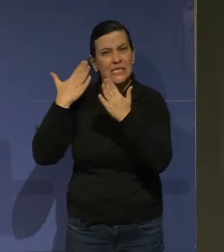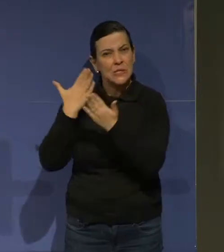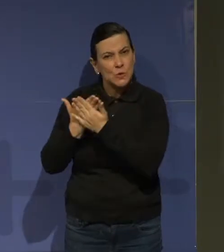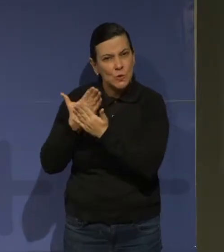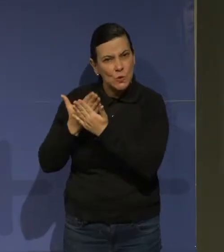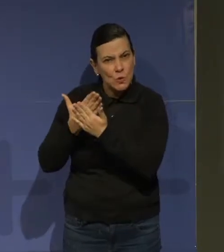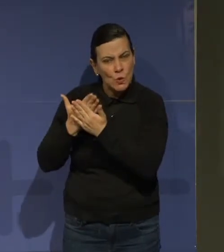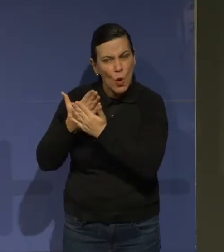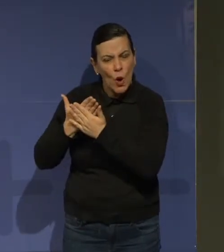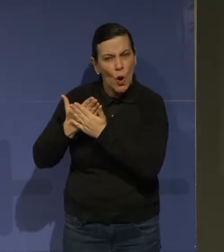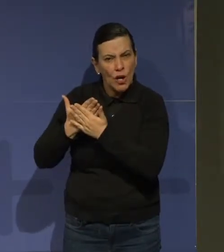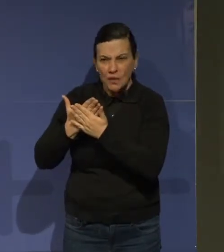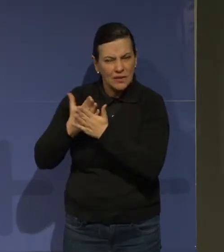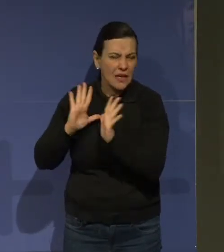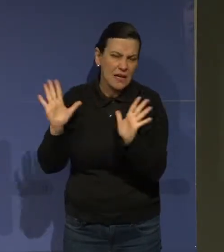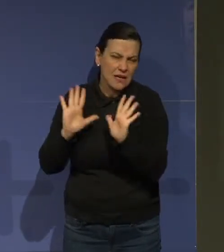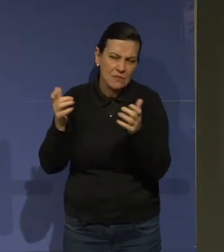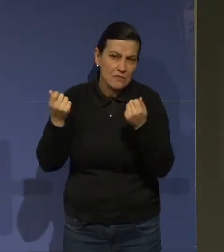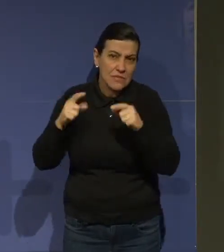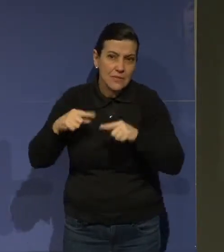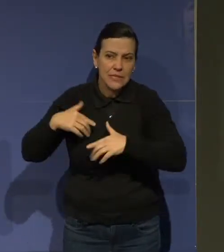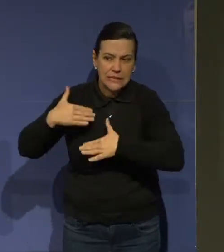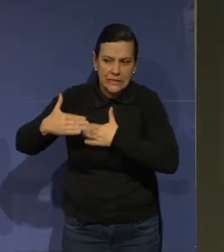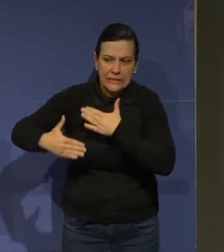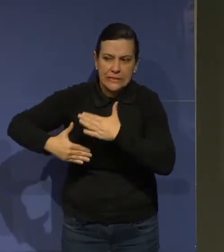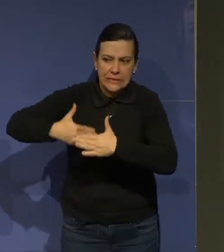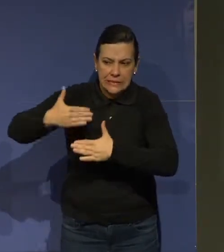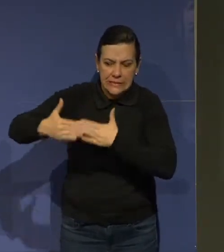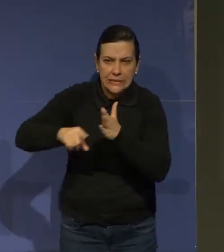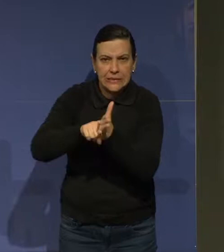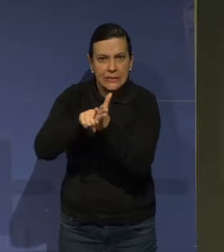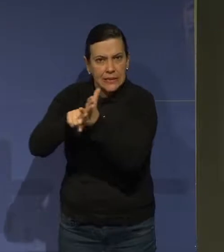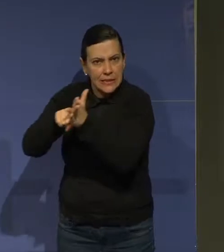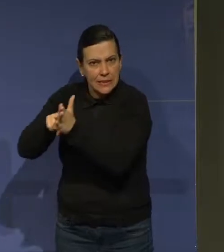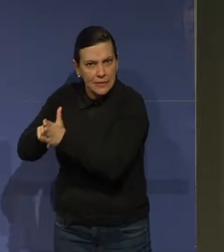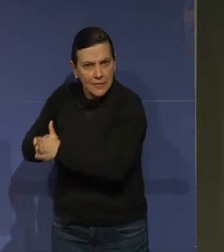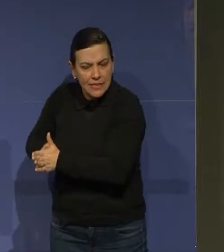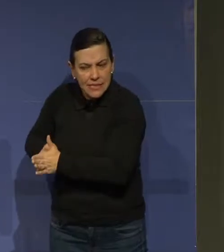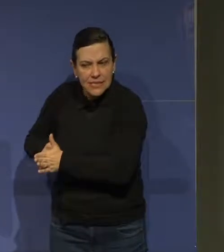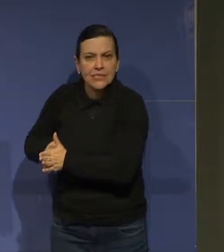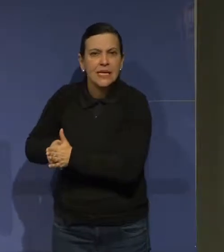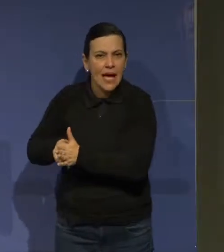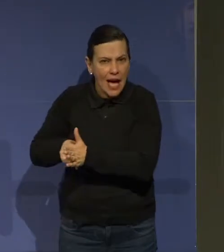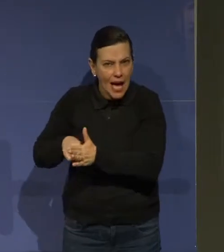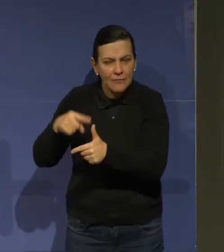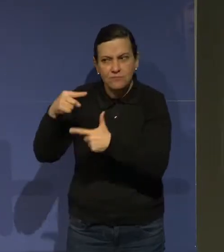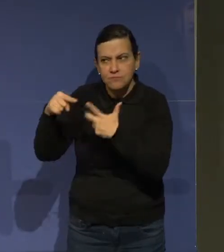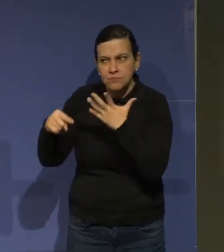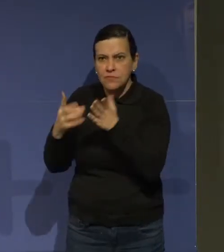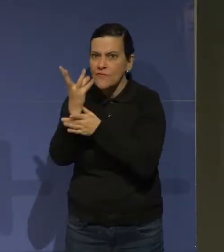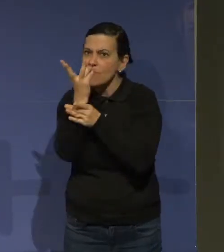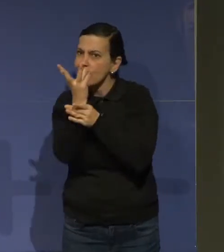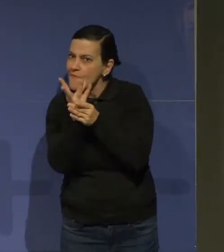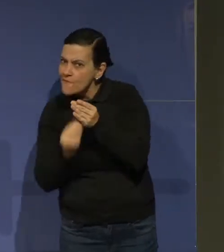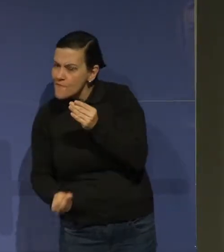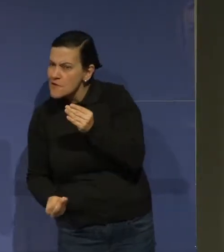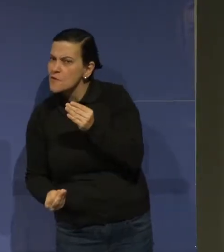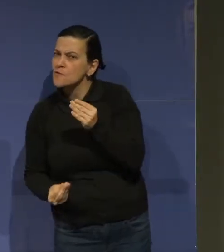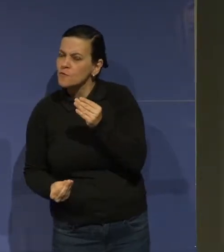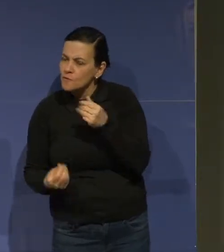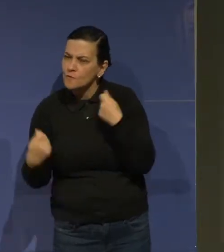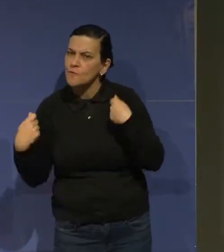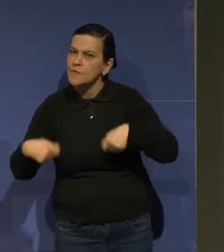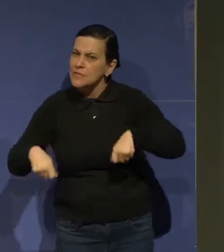mas não dá mais para levar tanta gente nas costas. A gente tem que captar, explorar,